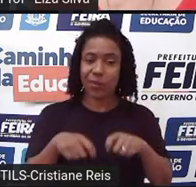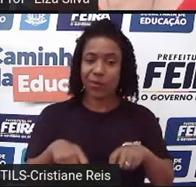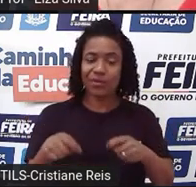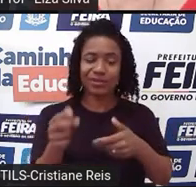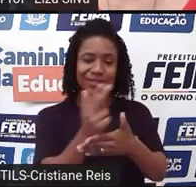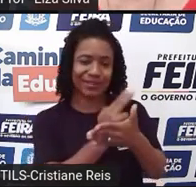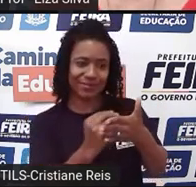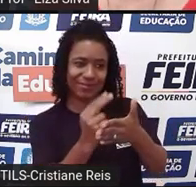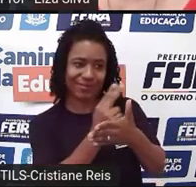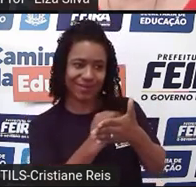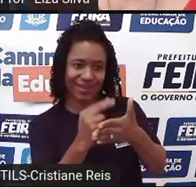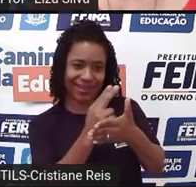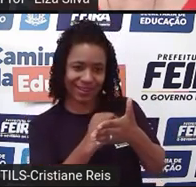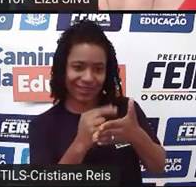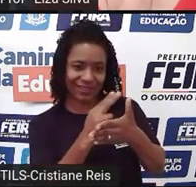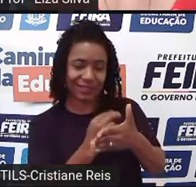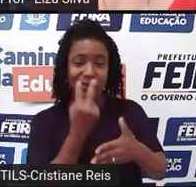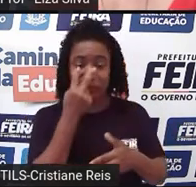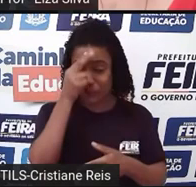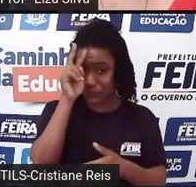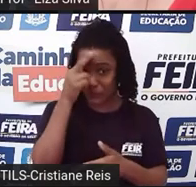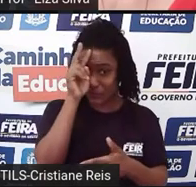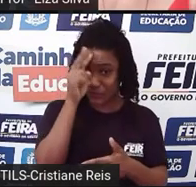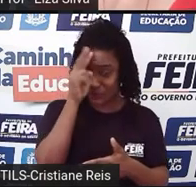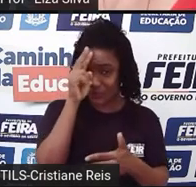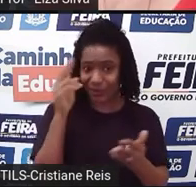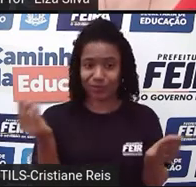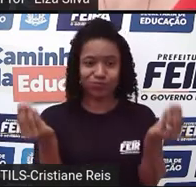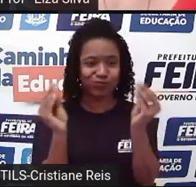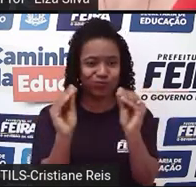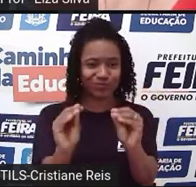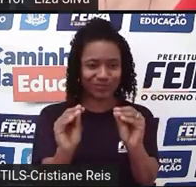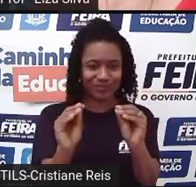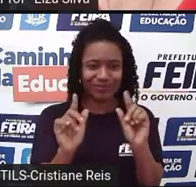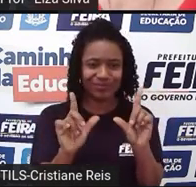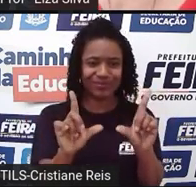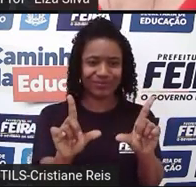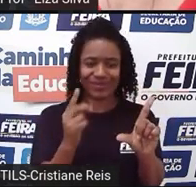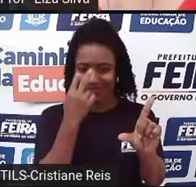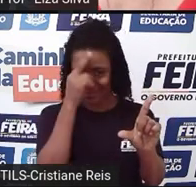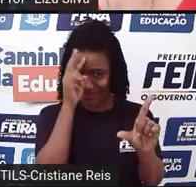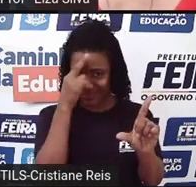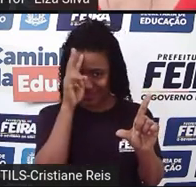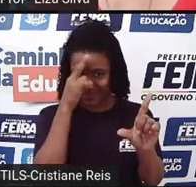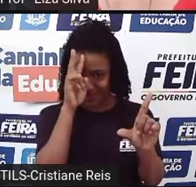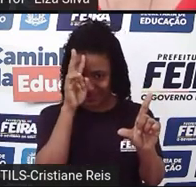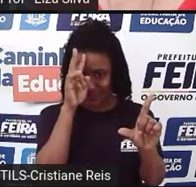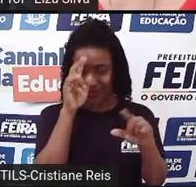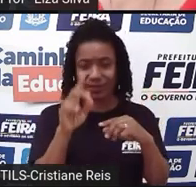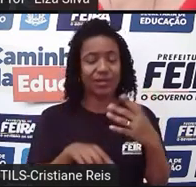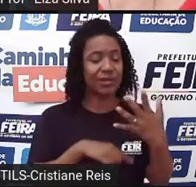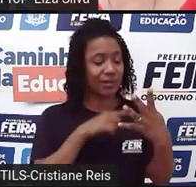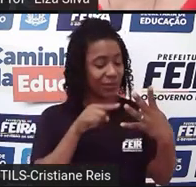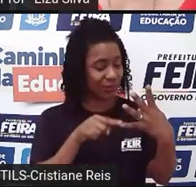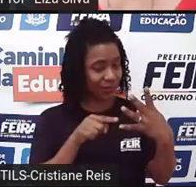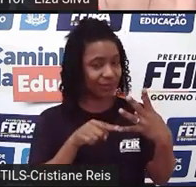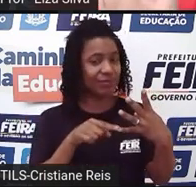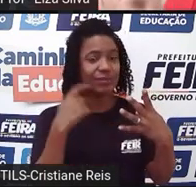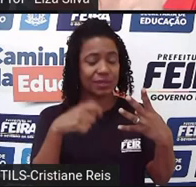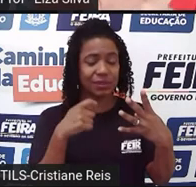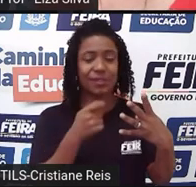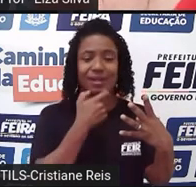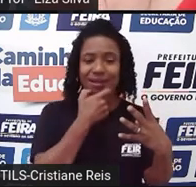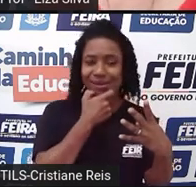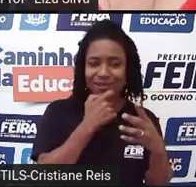para você ilustrar sua história E por fim Make the necessary corrections Faça as correções necessárias